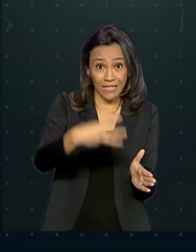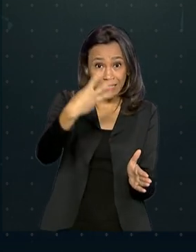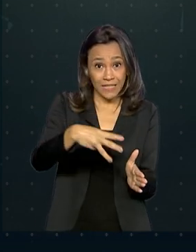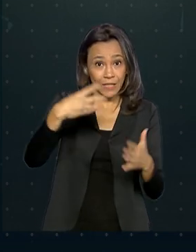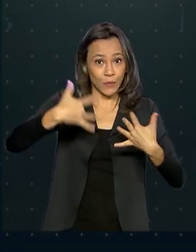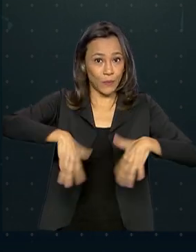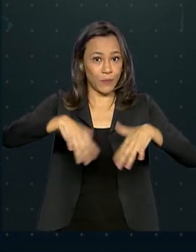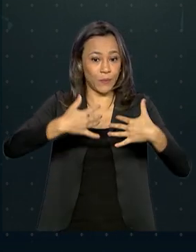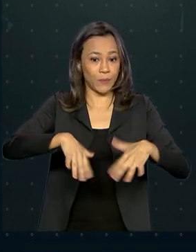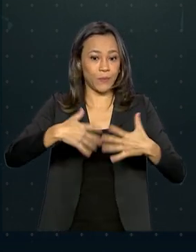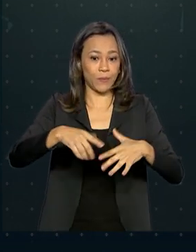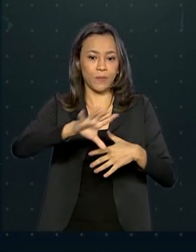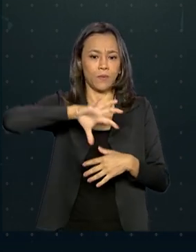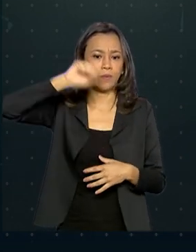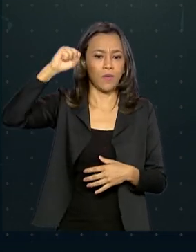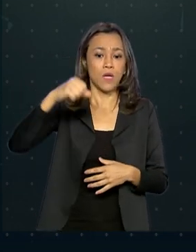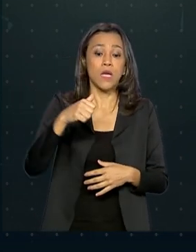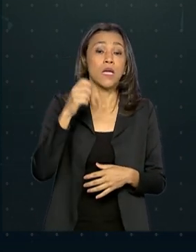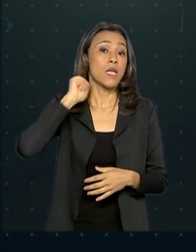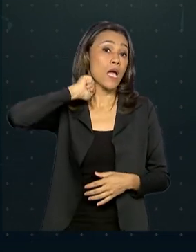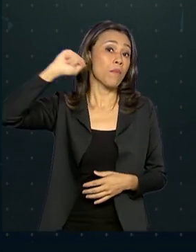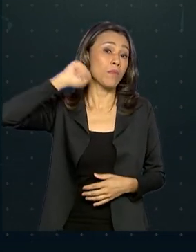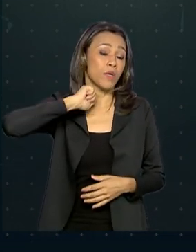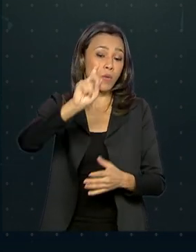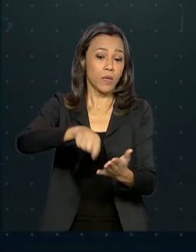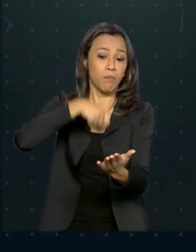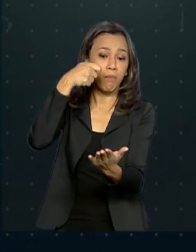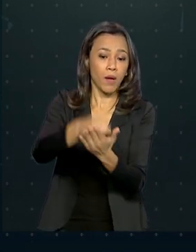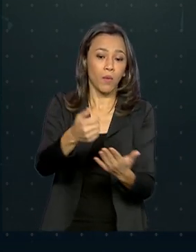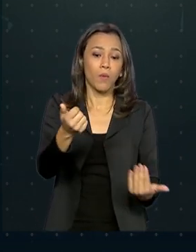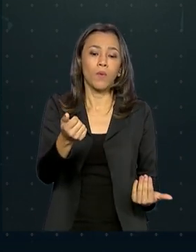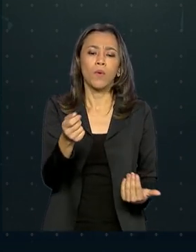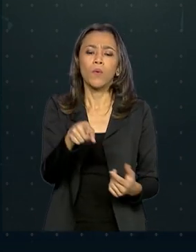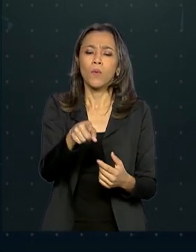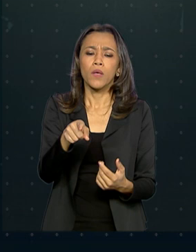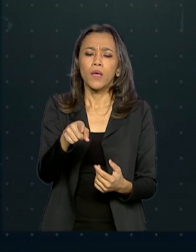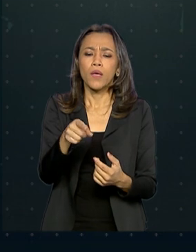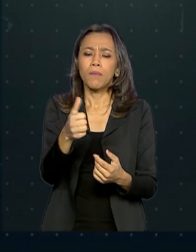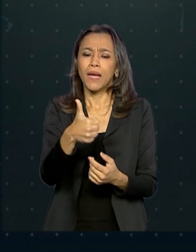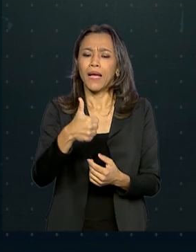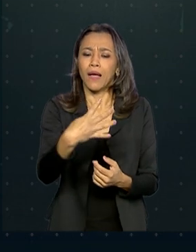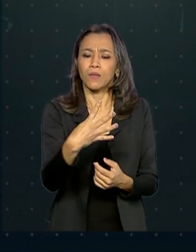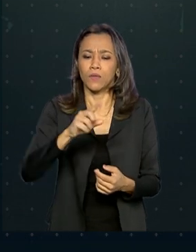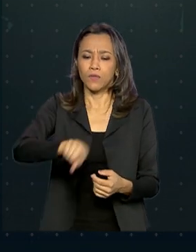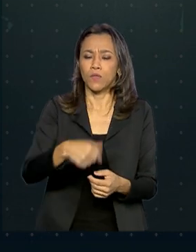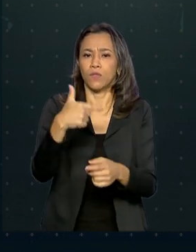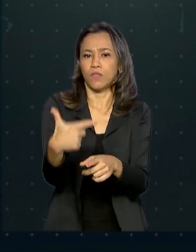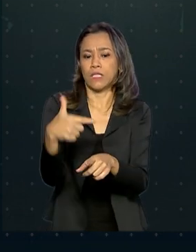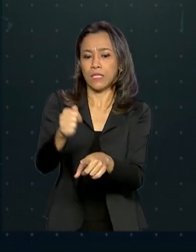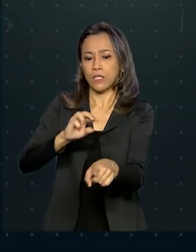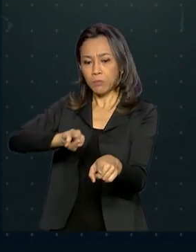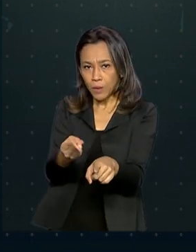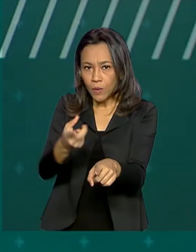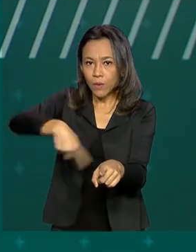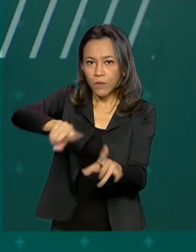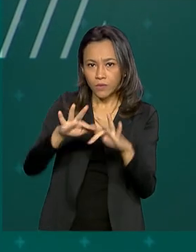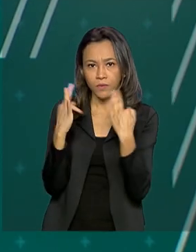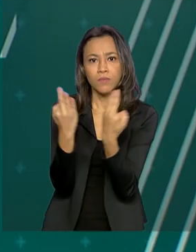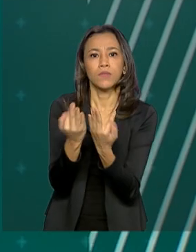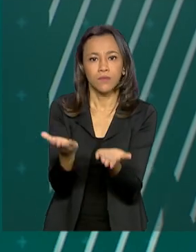foi em abril, quando o governo pagou o benefício extra para 14,27 milhões de famílias.